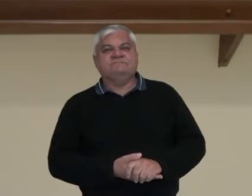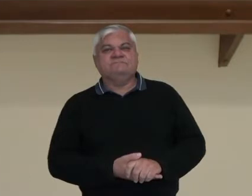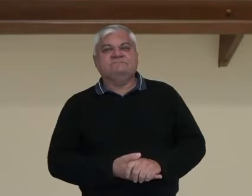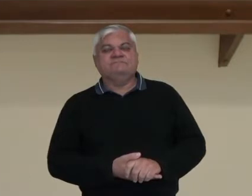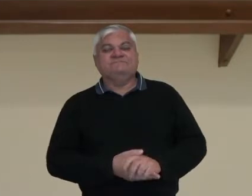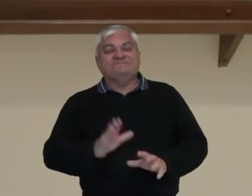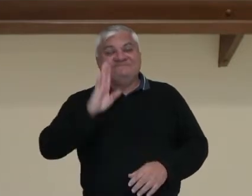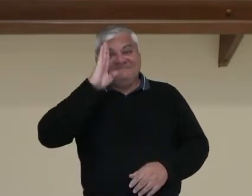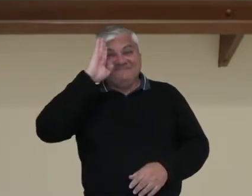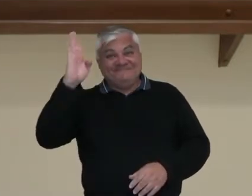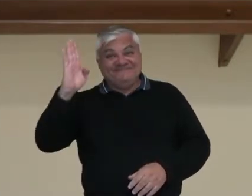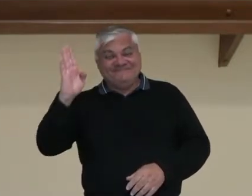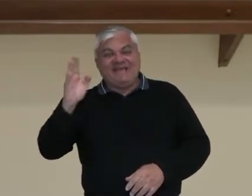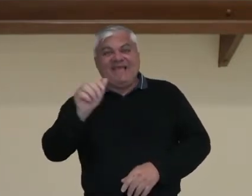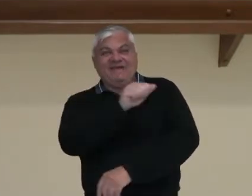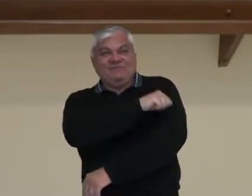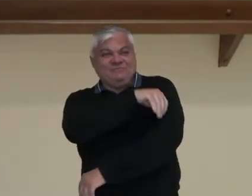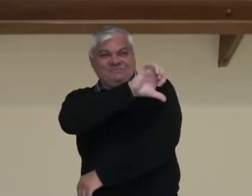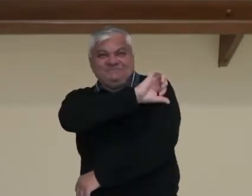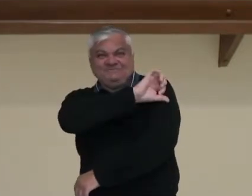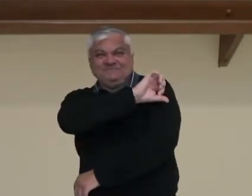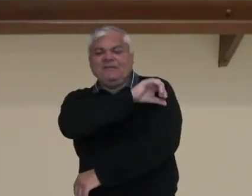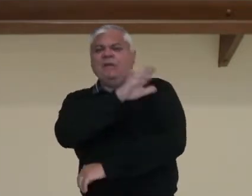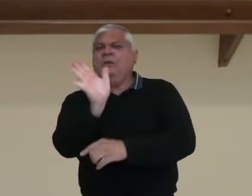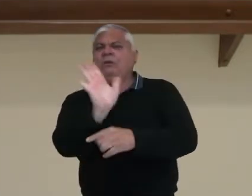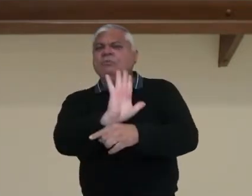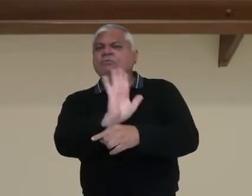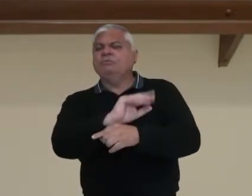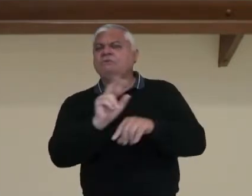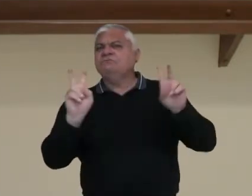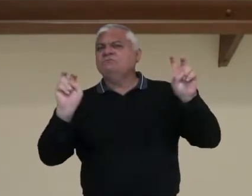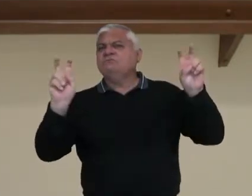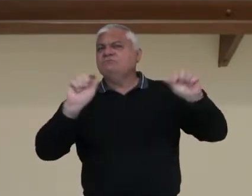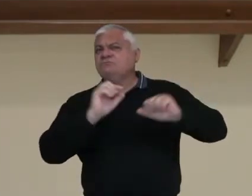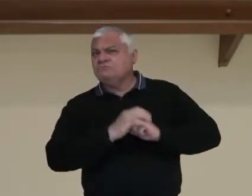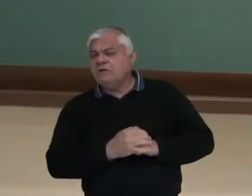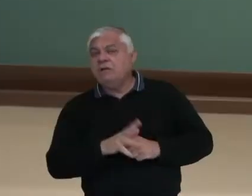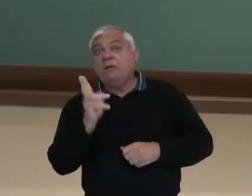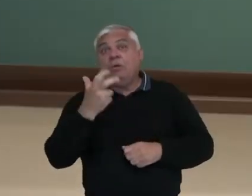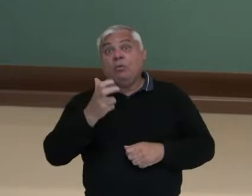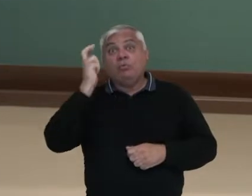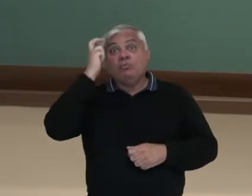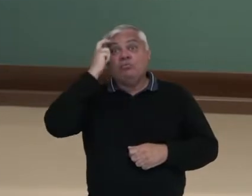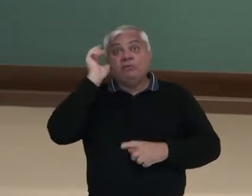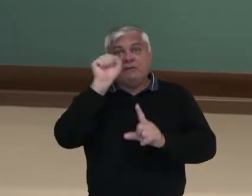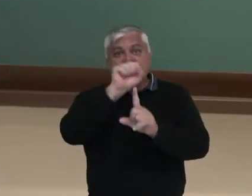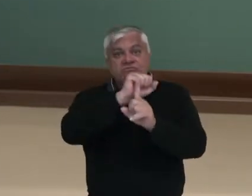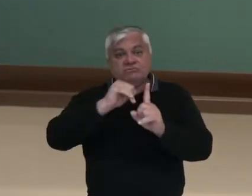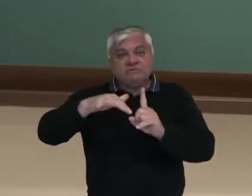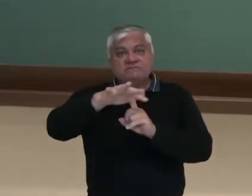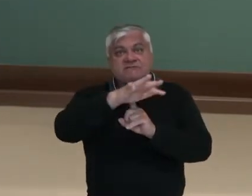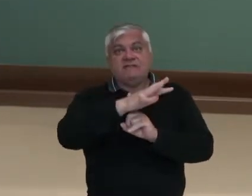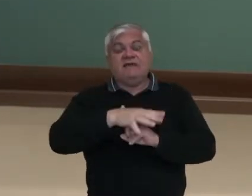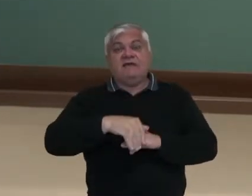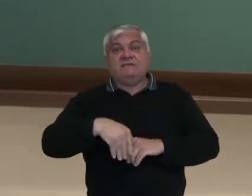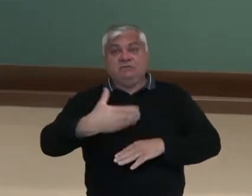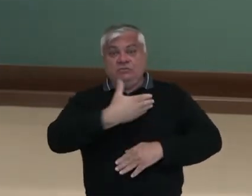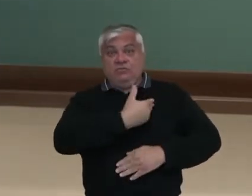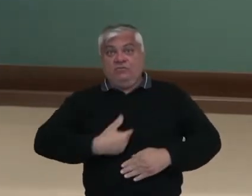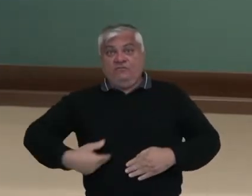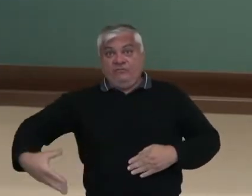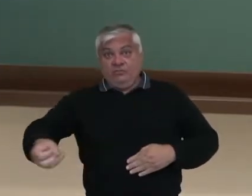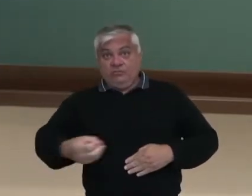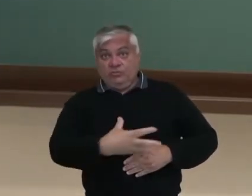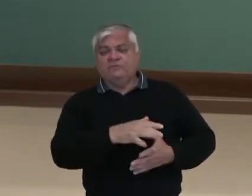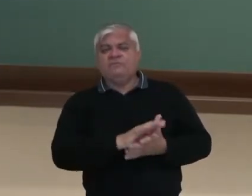Olá estudantes do nono ano, nesse vídeo vamos falar sobre cultura e sociedade no Estado Novo. Vamos ver